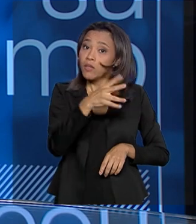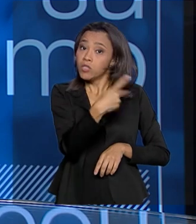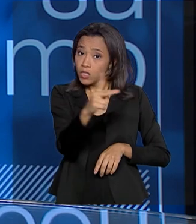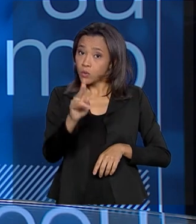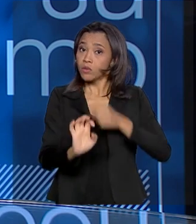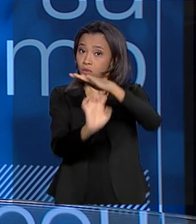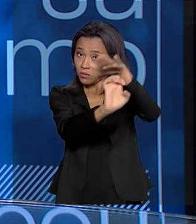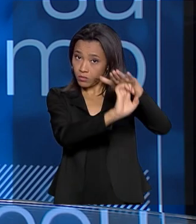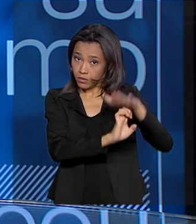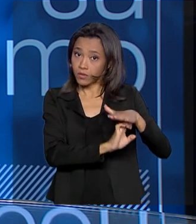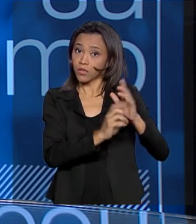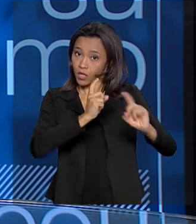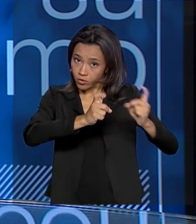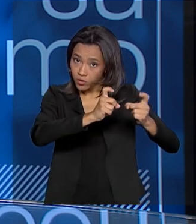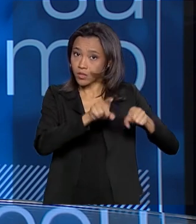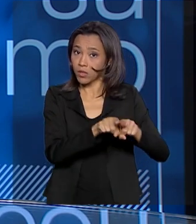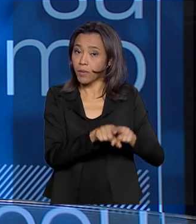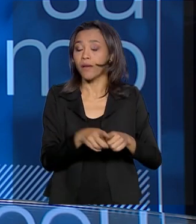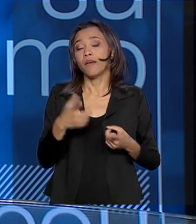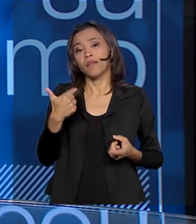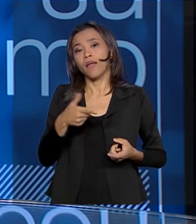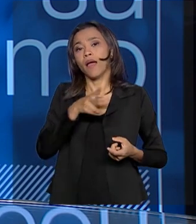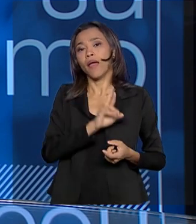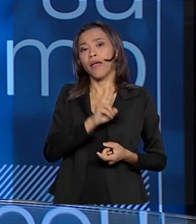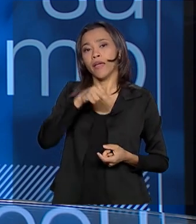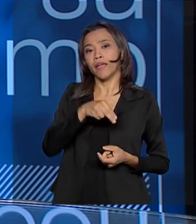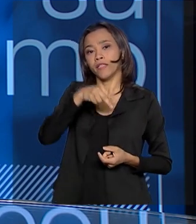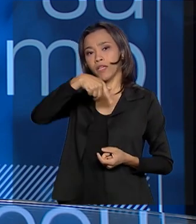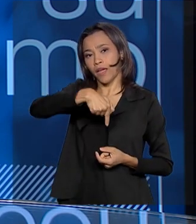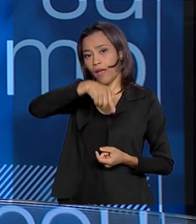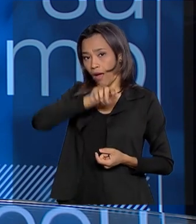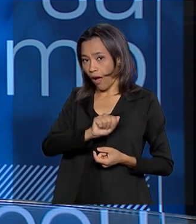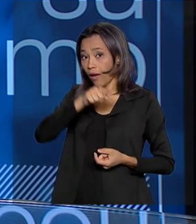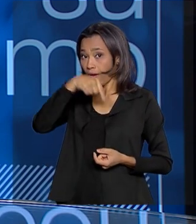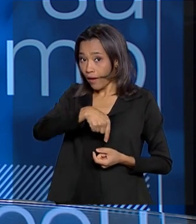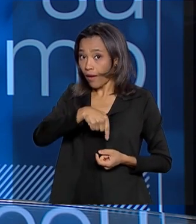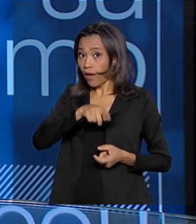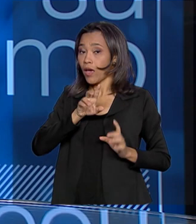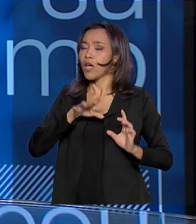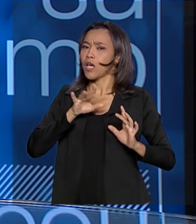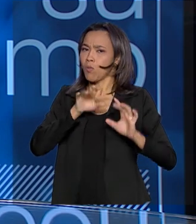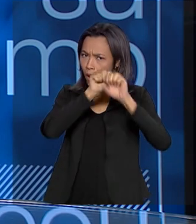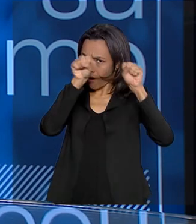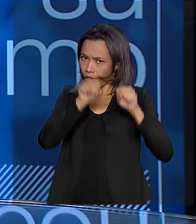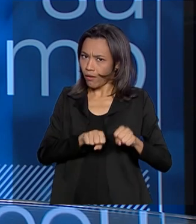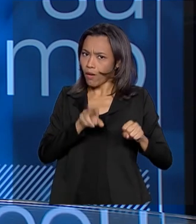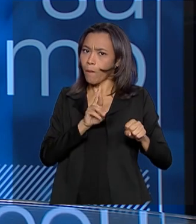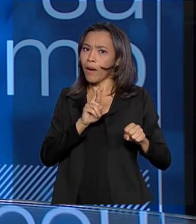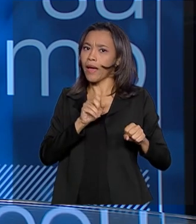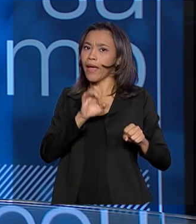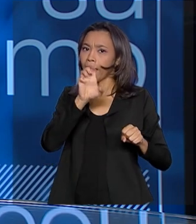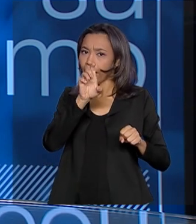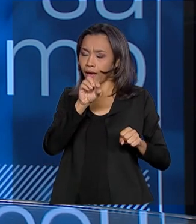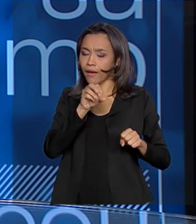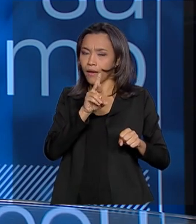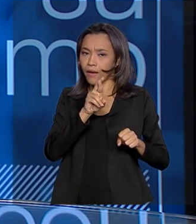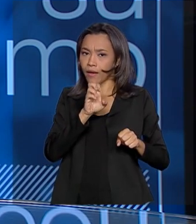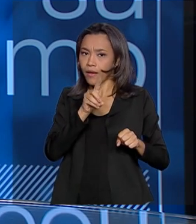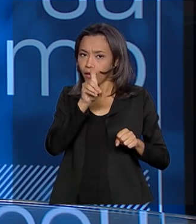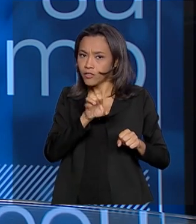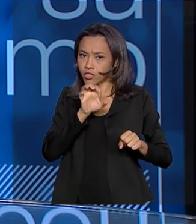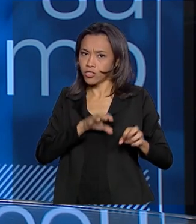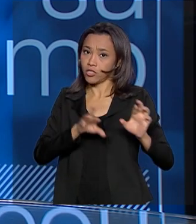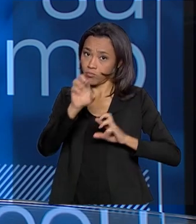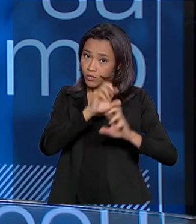gestores. Então, nós temos a IRNQA, que é uma rede de monitoramento dessa qualidade. Temos um programa, que é o Qualiágua, na agência,